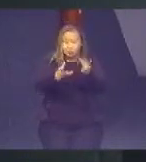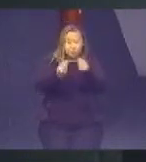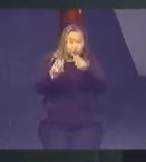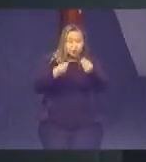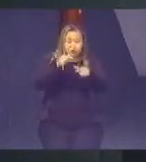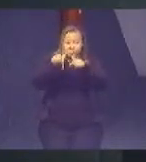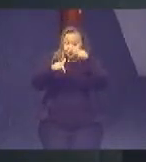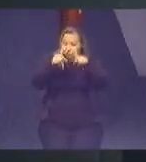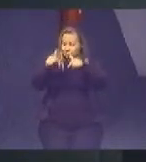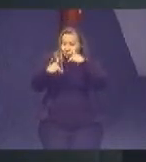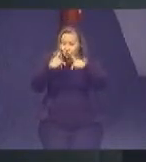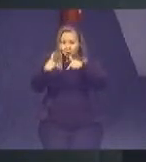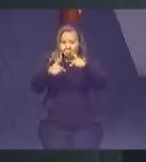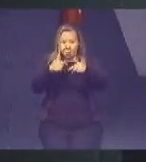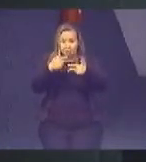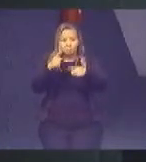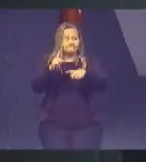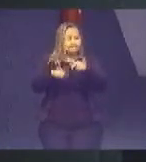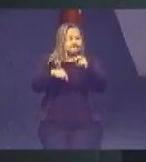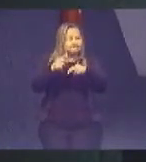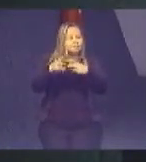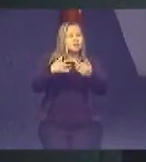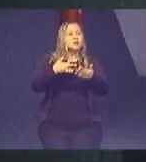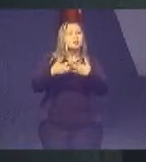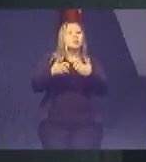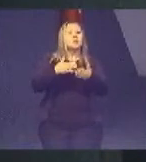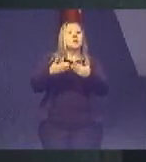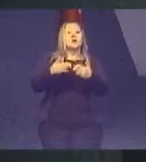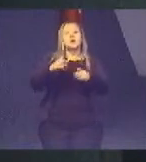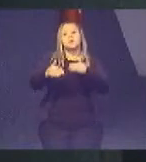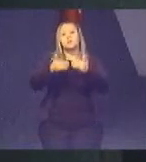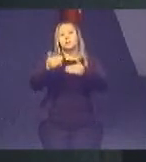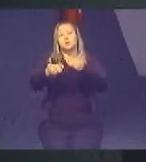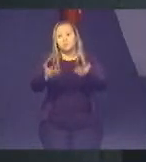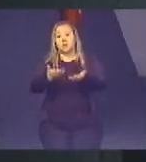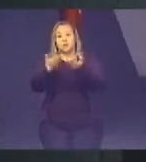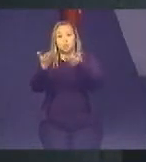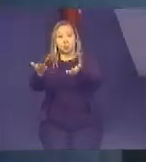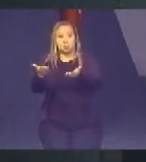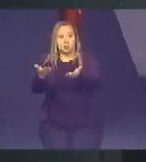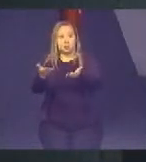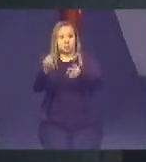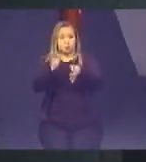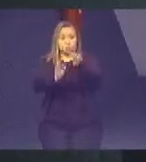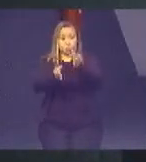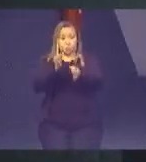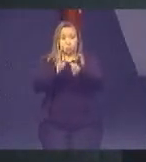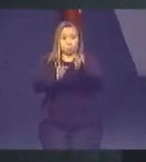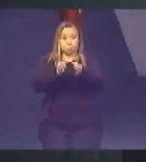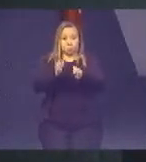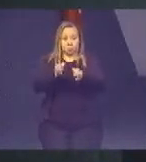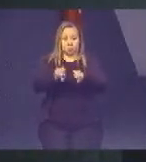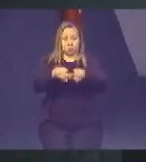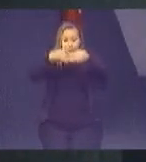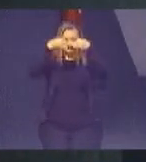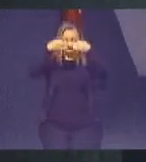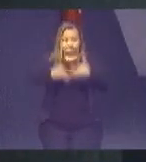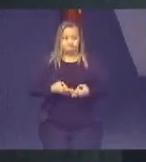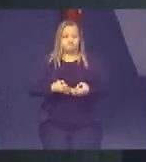trabalhos que se desenvolve para a entrega da prestação jurisdicional de forma eficiente.